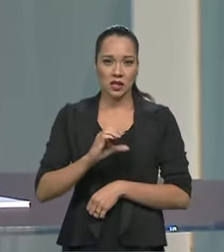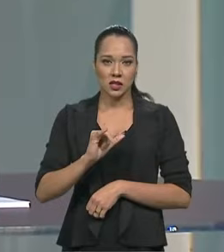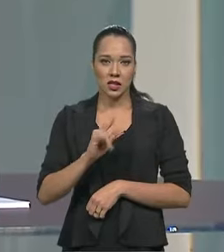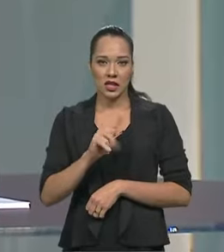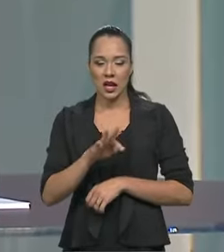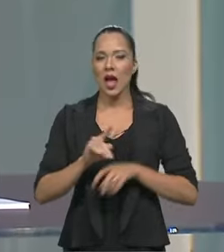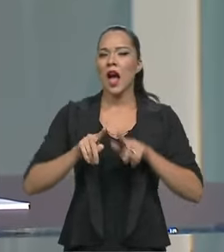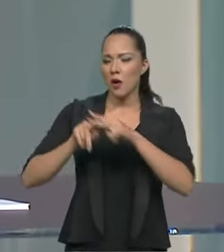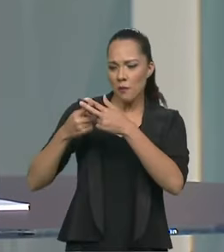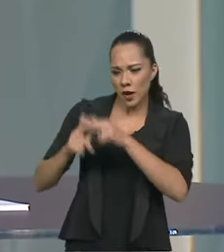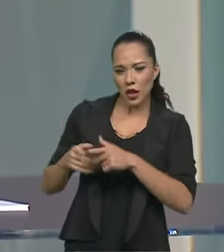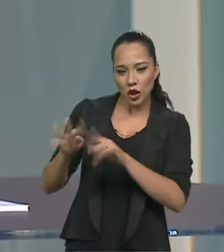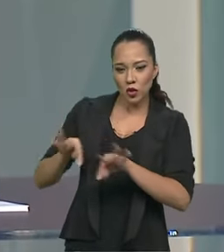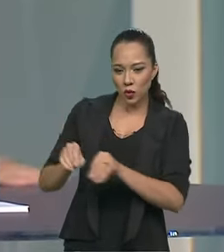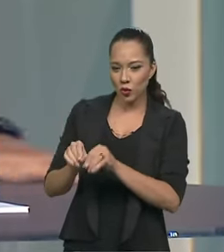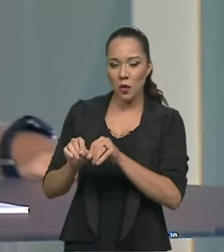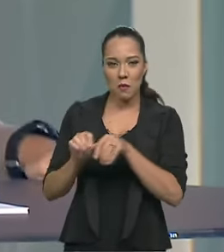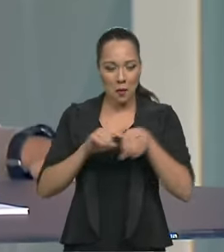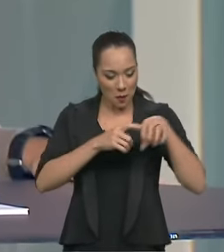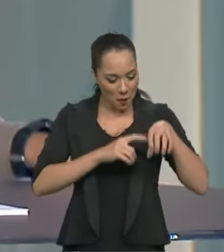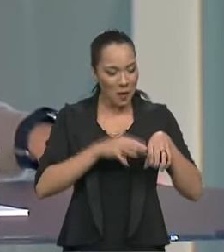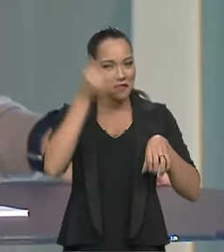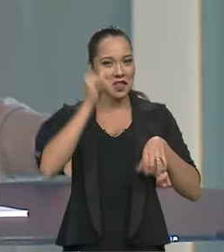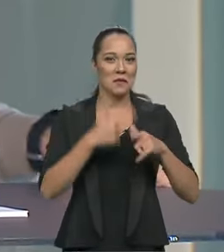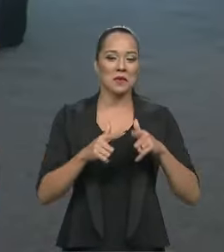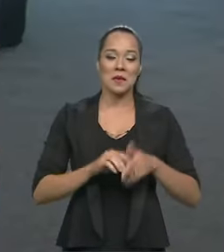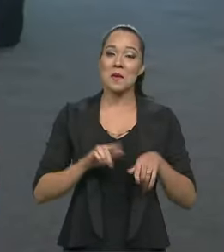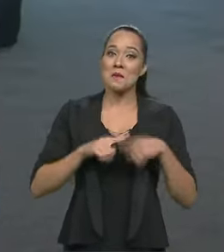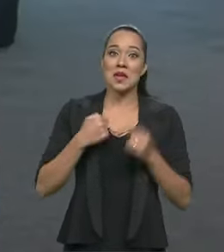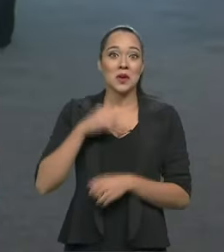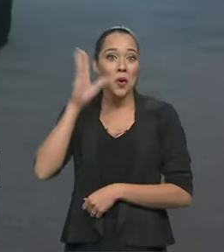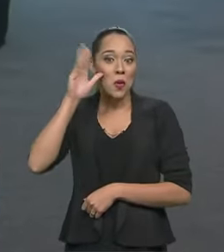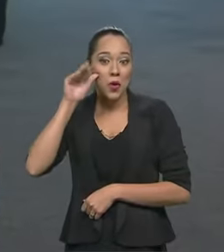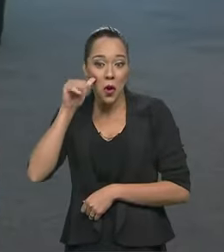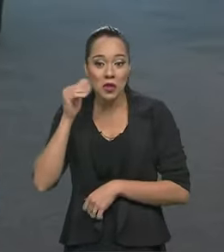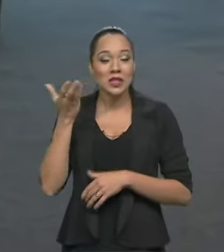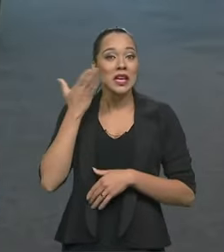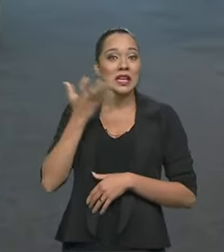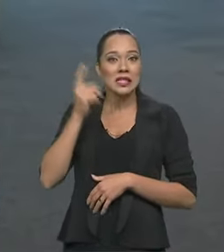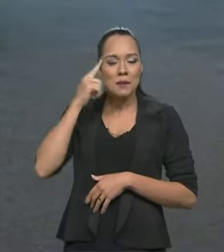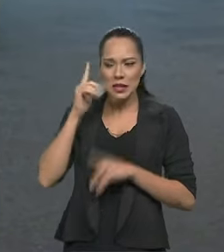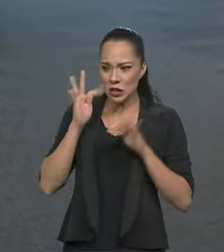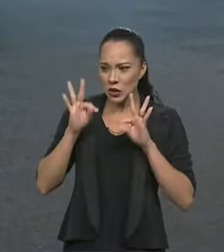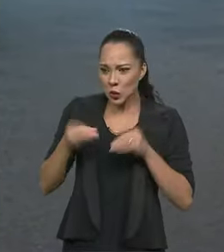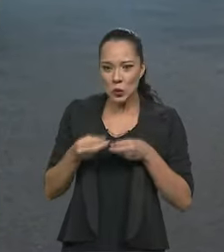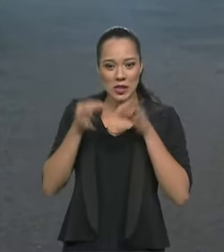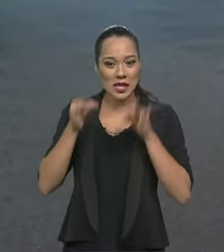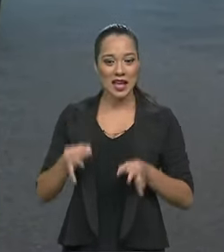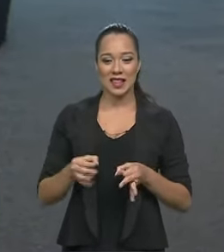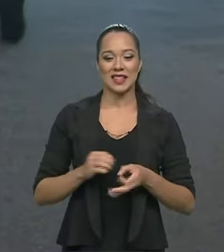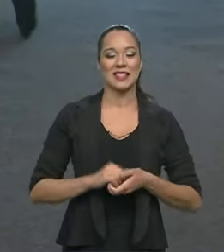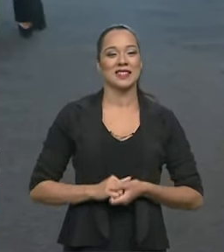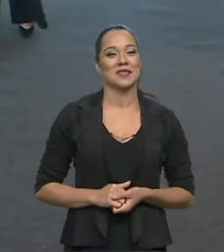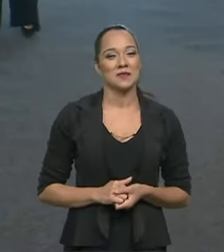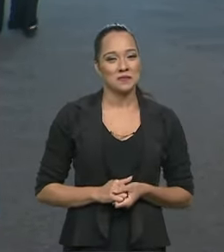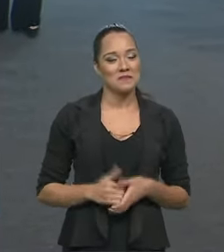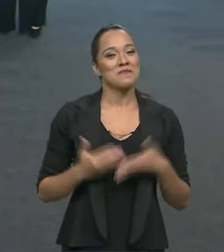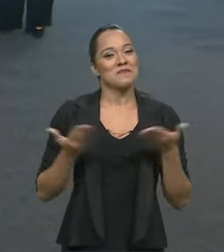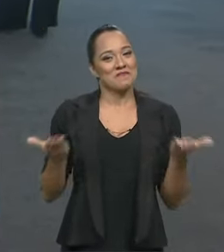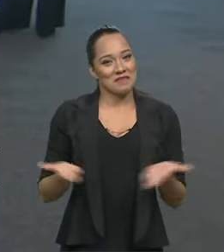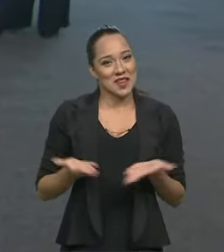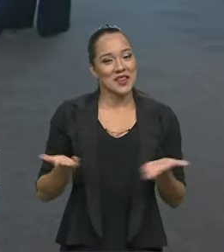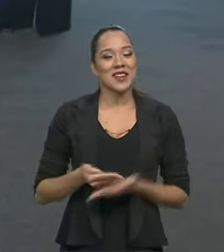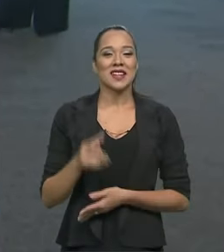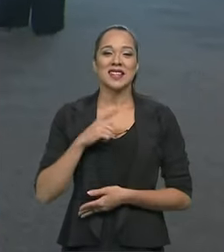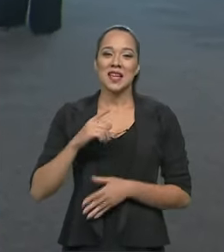lugar, apertei tudo direitinho para não ter problema. Mas eu era curioso, o queria saber se eu estava fazendo alguma coisa errada. E agora a